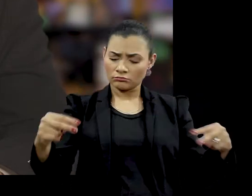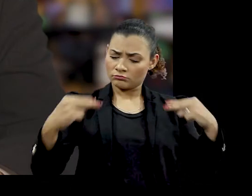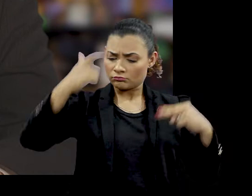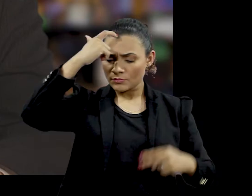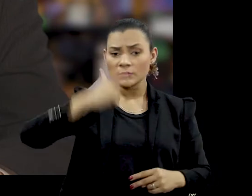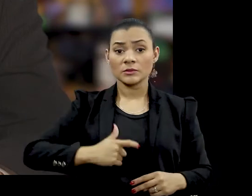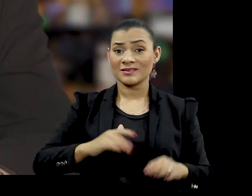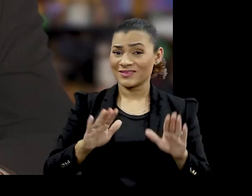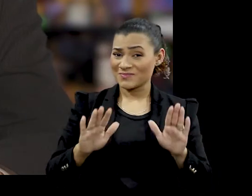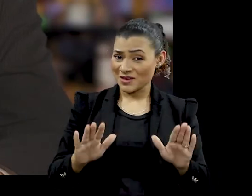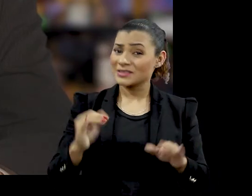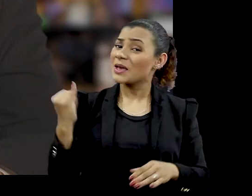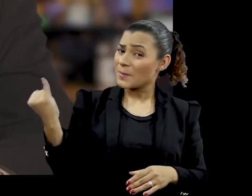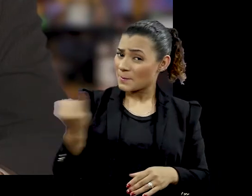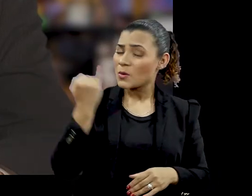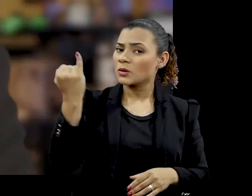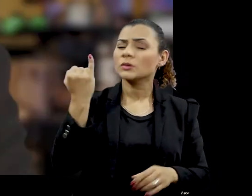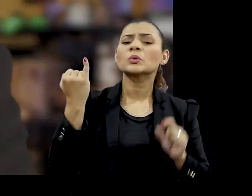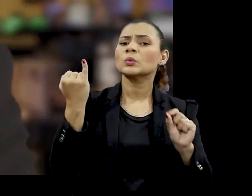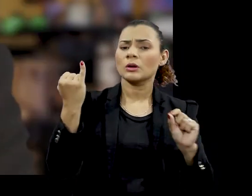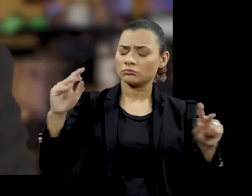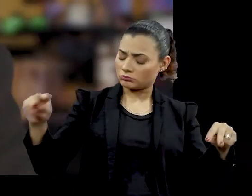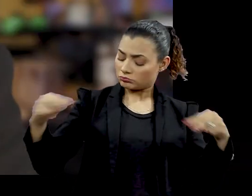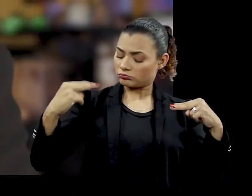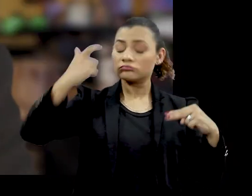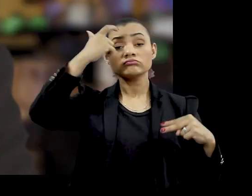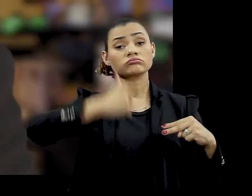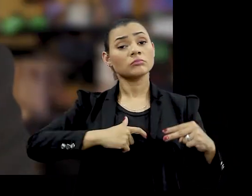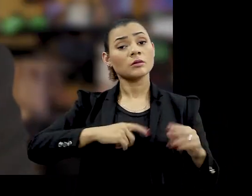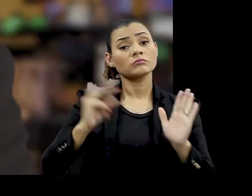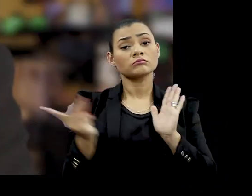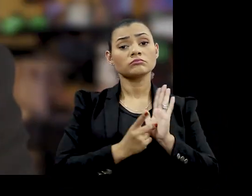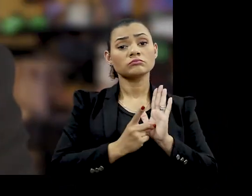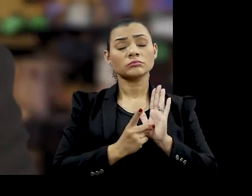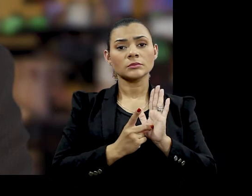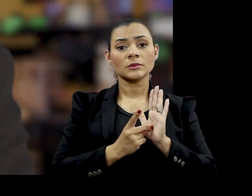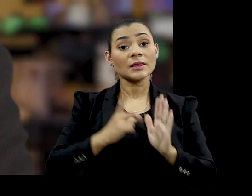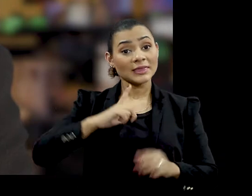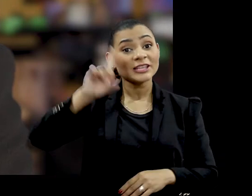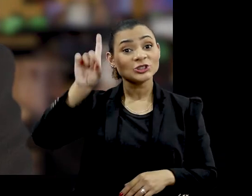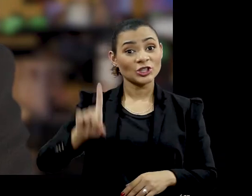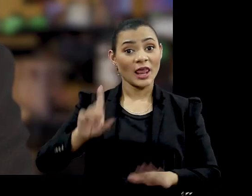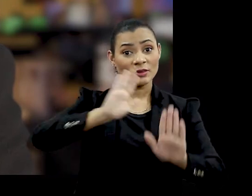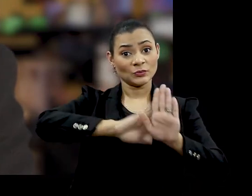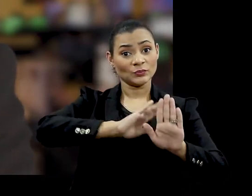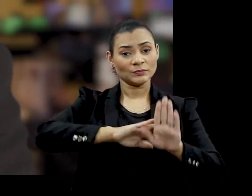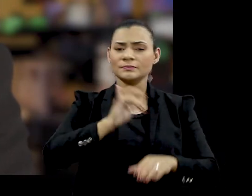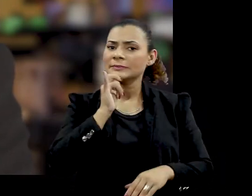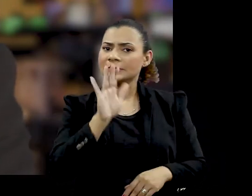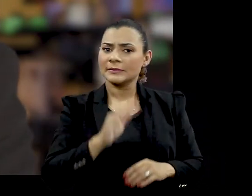Parece bobo Mas é muito importante Ser reconhecido como uma pessoa perante a lei Nos dá direitos